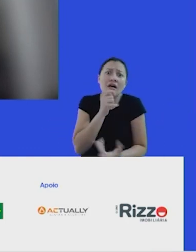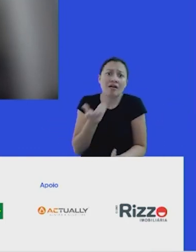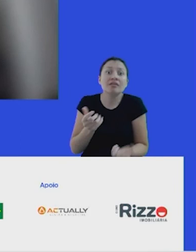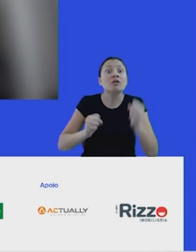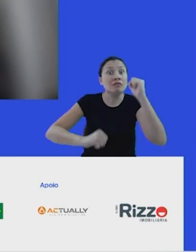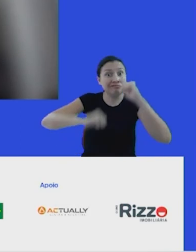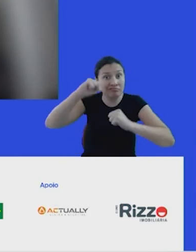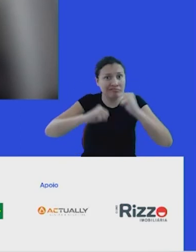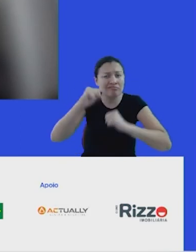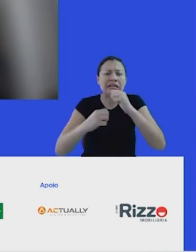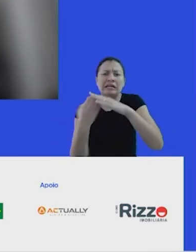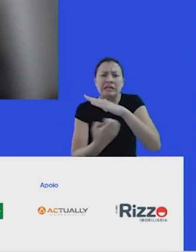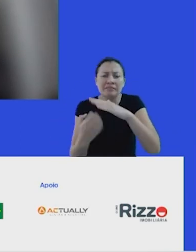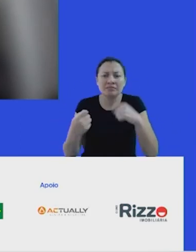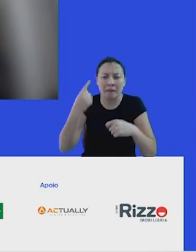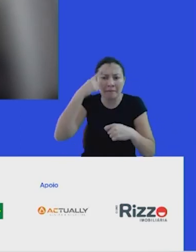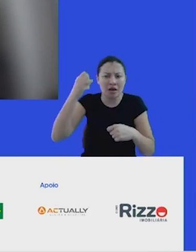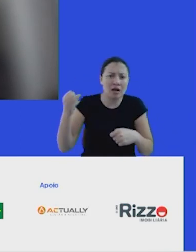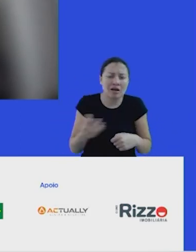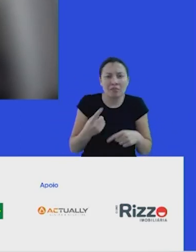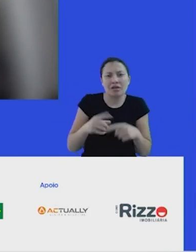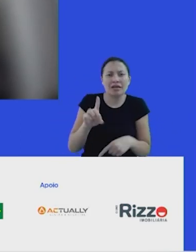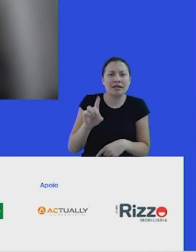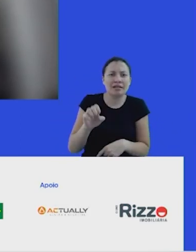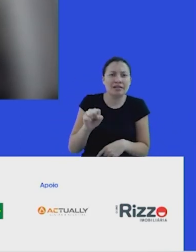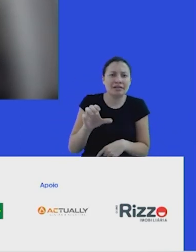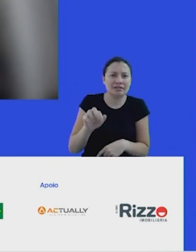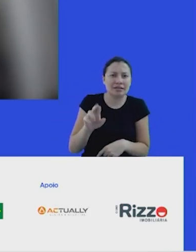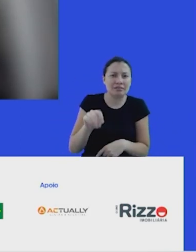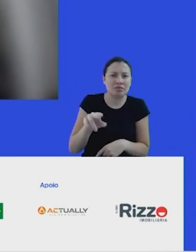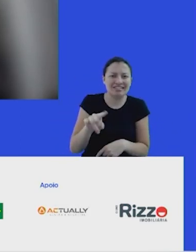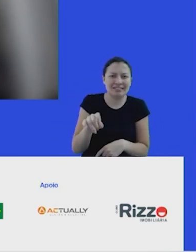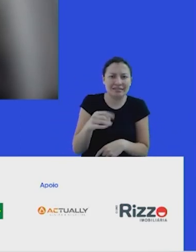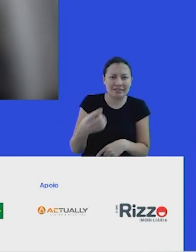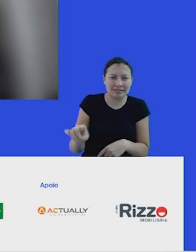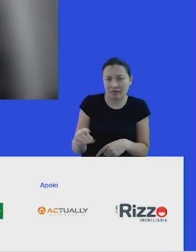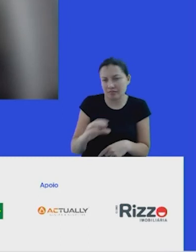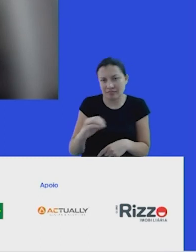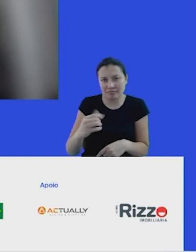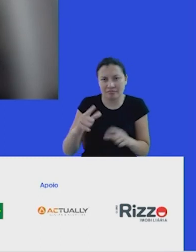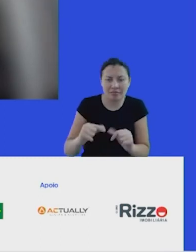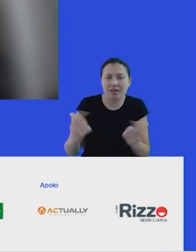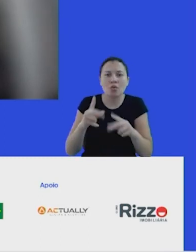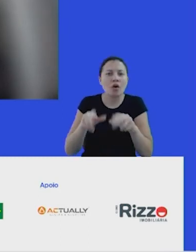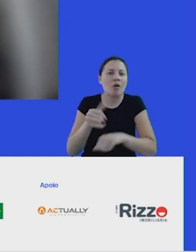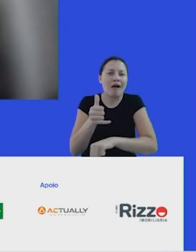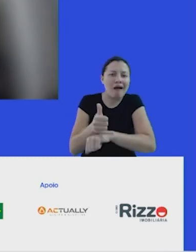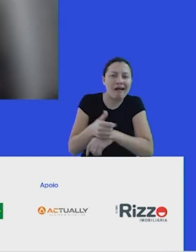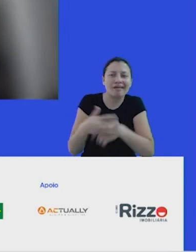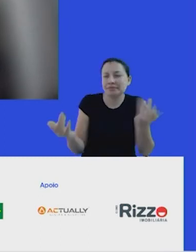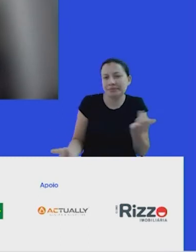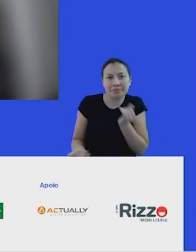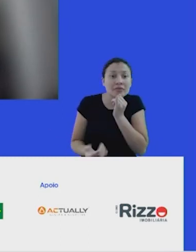precisam se reinventar, que a decarbonização passa pelo escopo principal, passa pelo seu corpo, como é o caso do aço, isso exige olhar